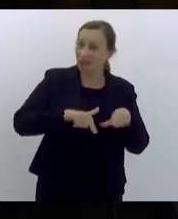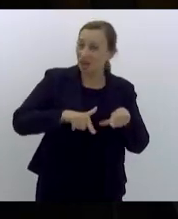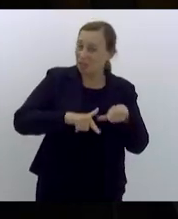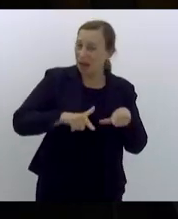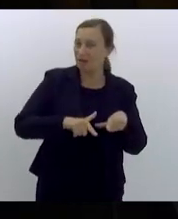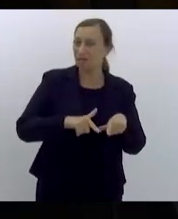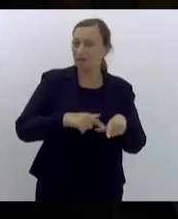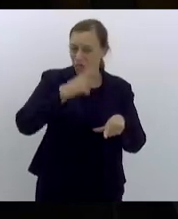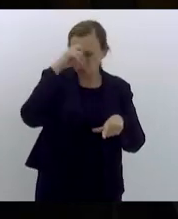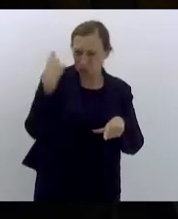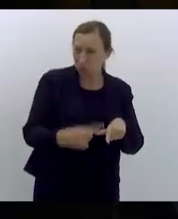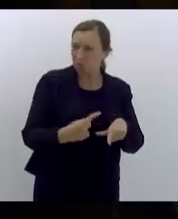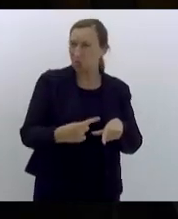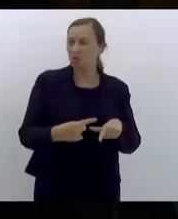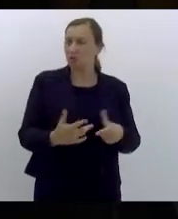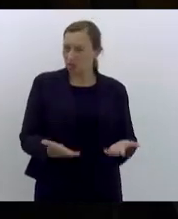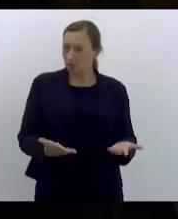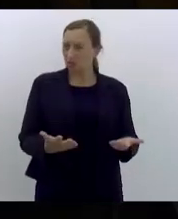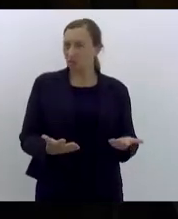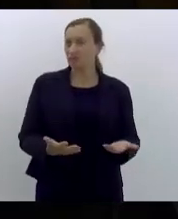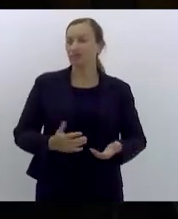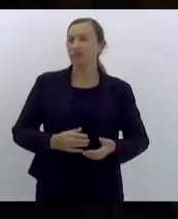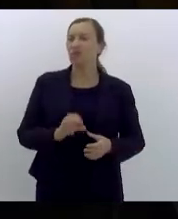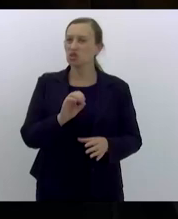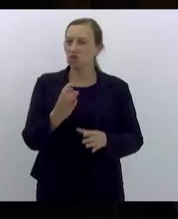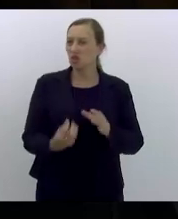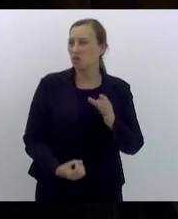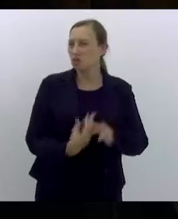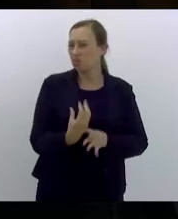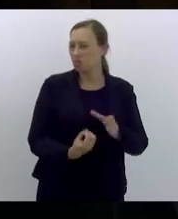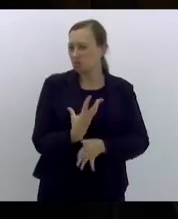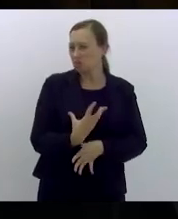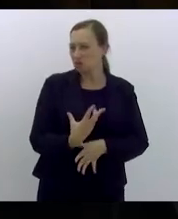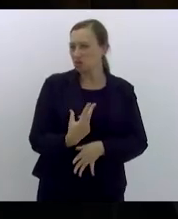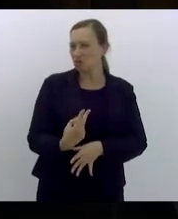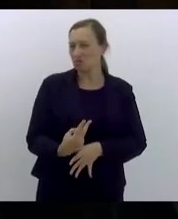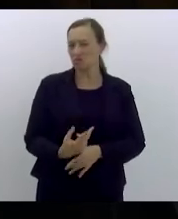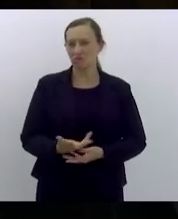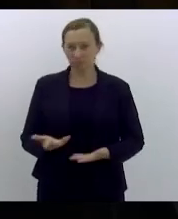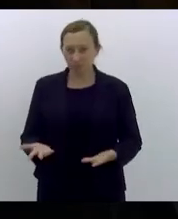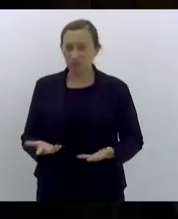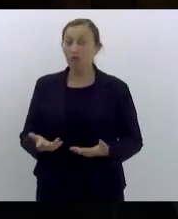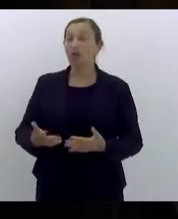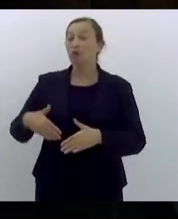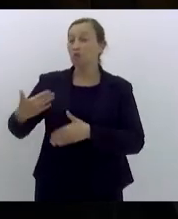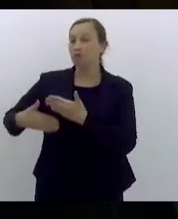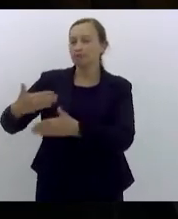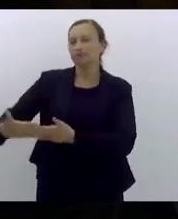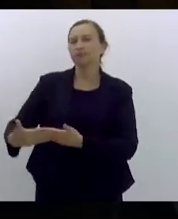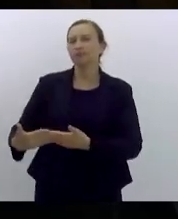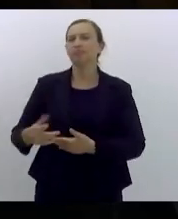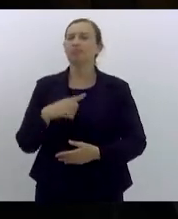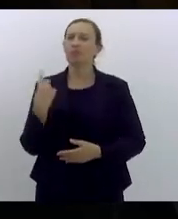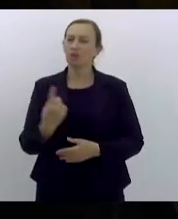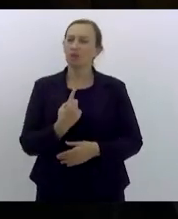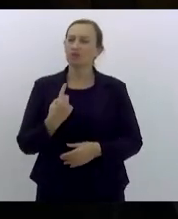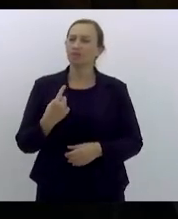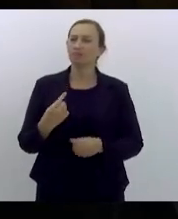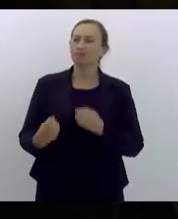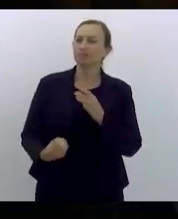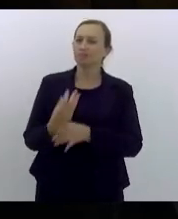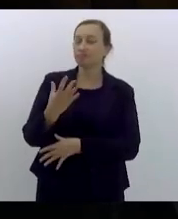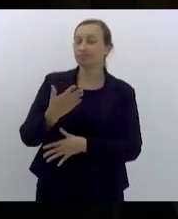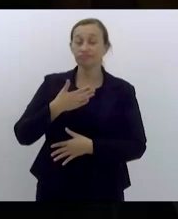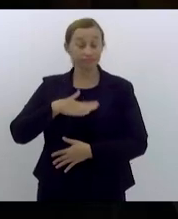pela sua colocação na esteira da produção o processo revolucionário que nós construímos e eu falo aqui muito